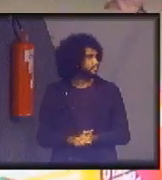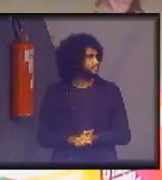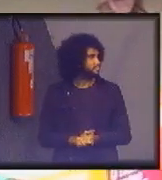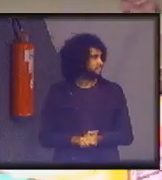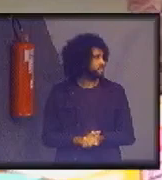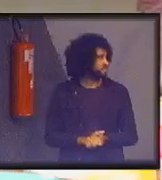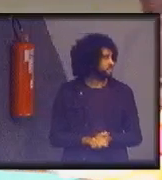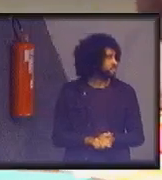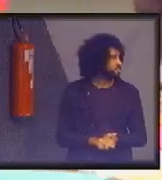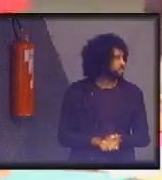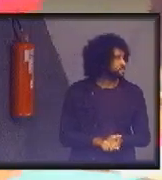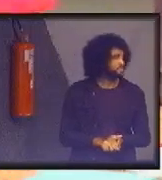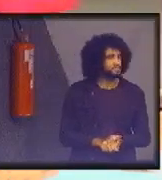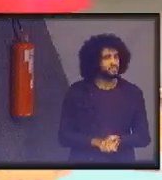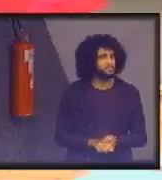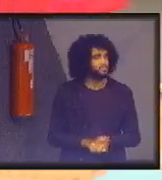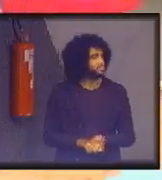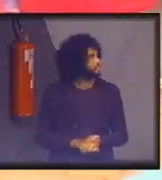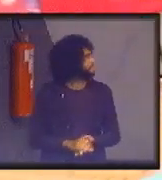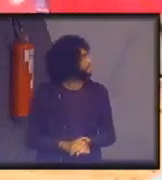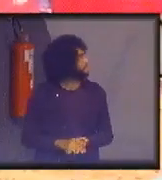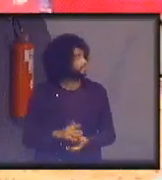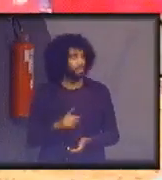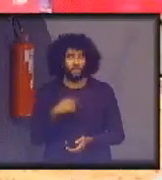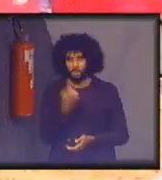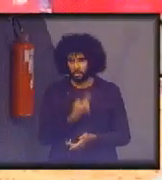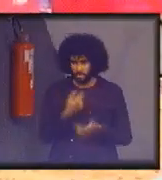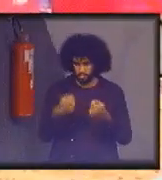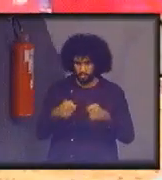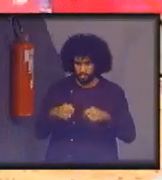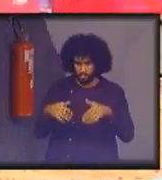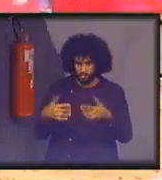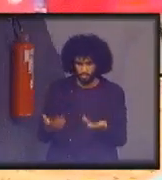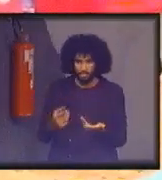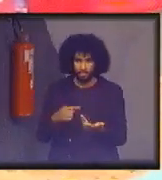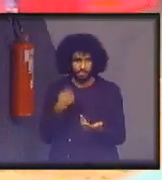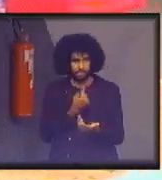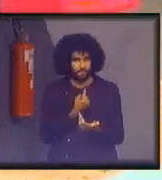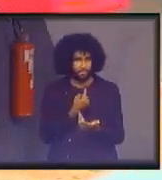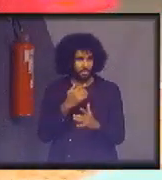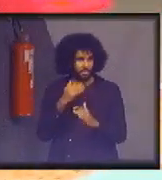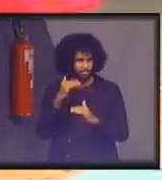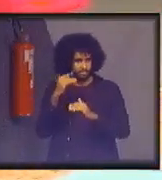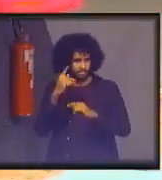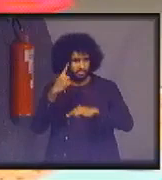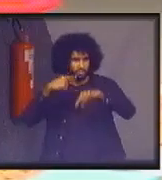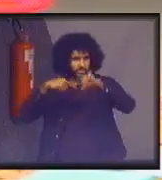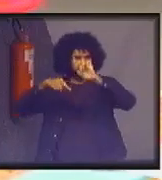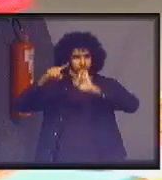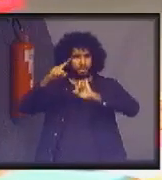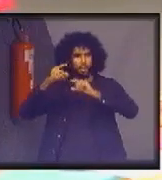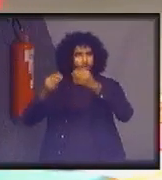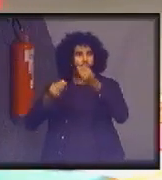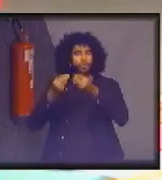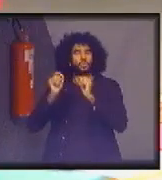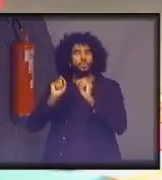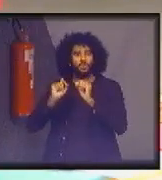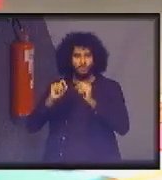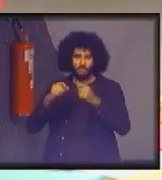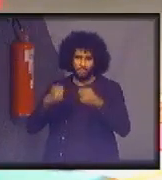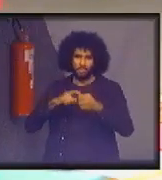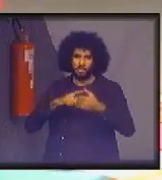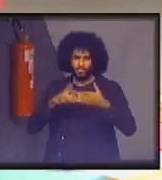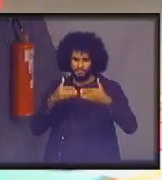a nossa necessidade então para que a gente evolua nessa direção é o alinhamento